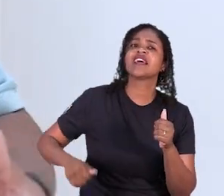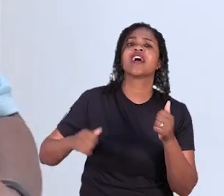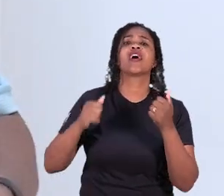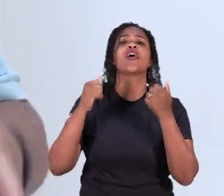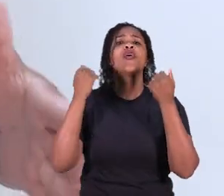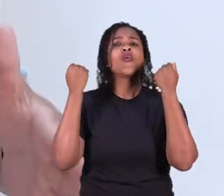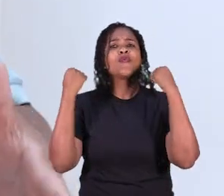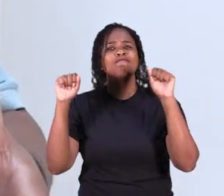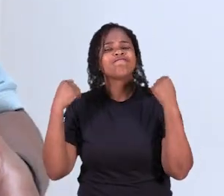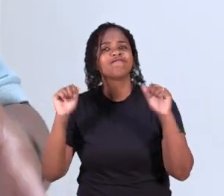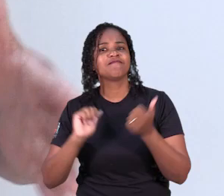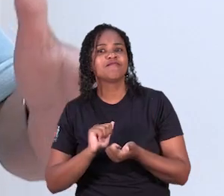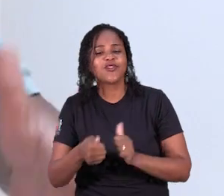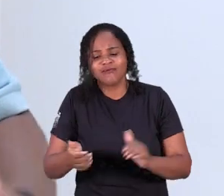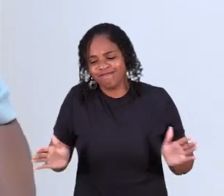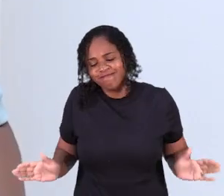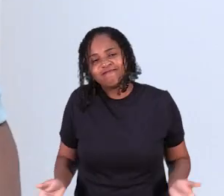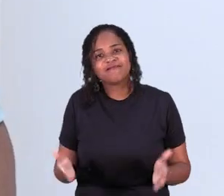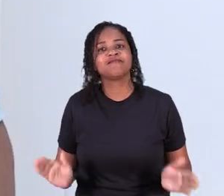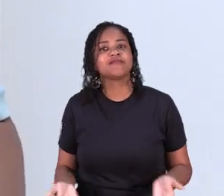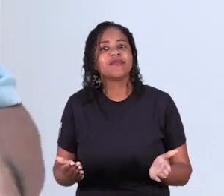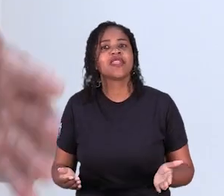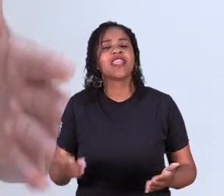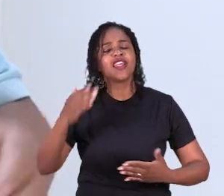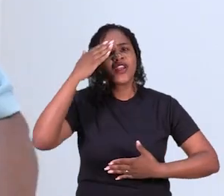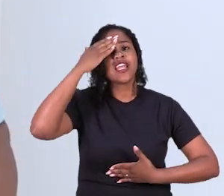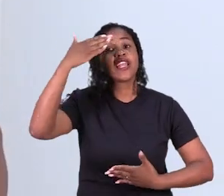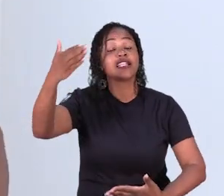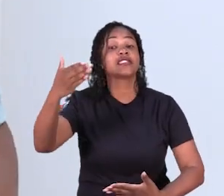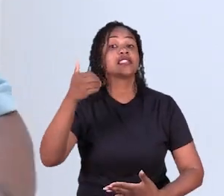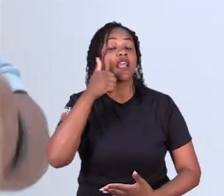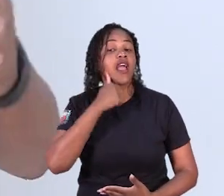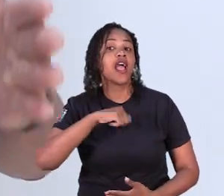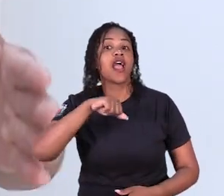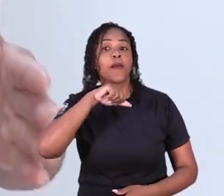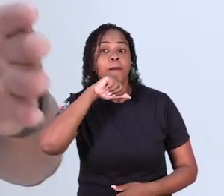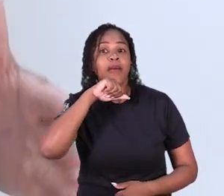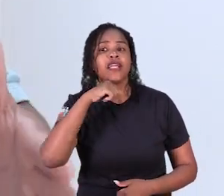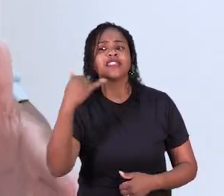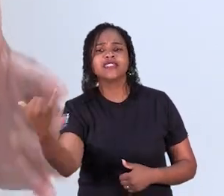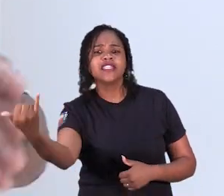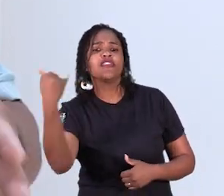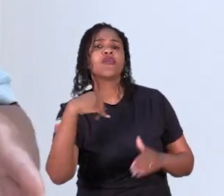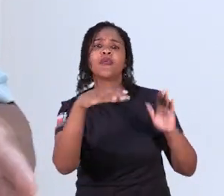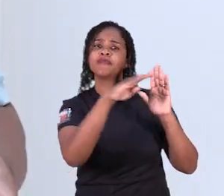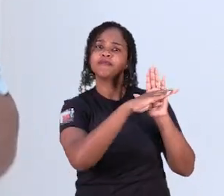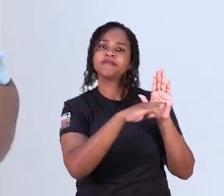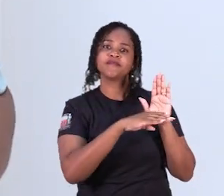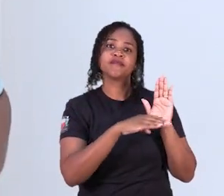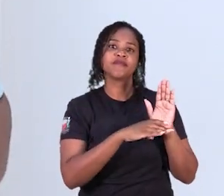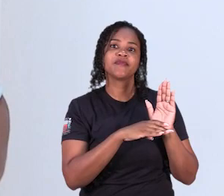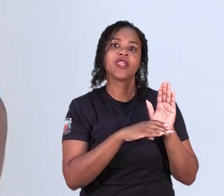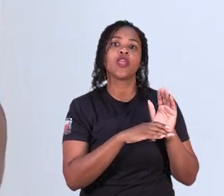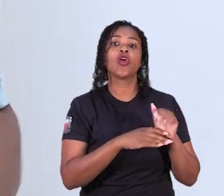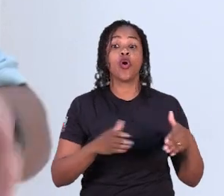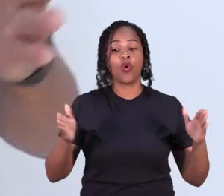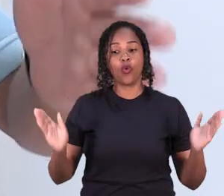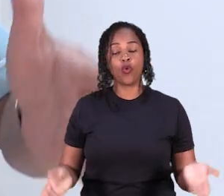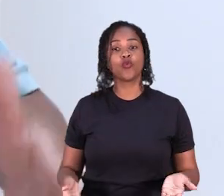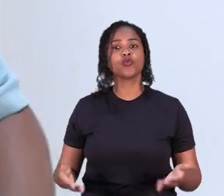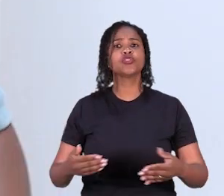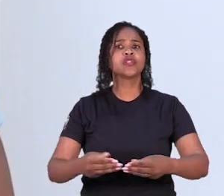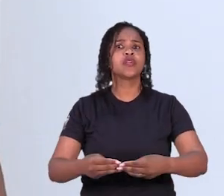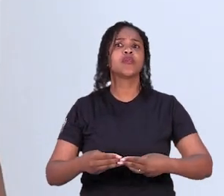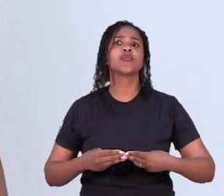esporte, incentivar essas crianças no esporte Quero agradecer aqui uma mãe, Ângela, que fez essa indicação para o vereador